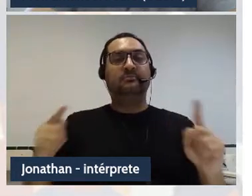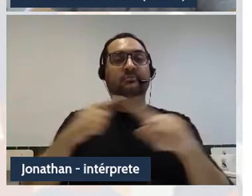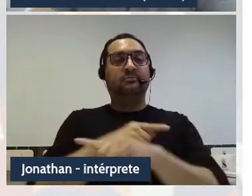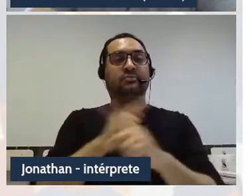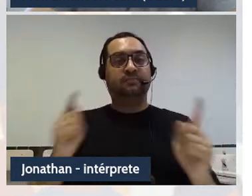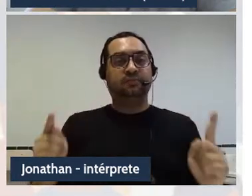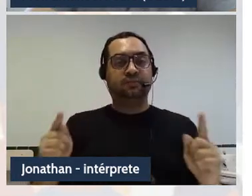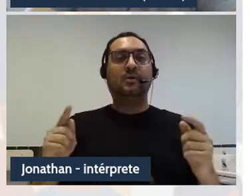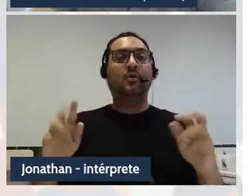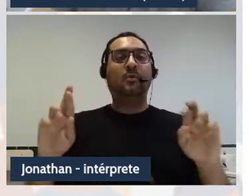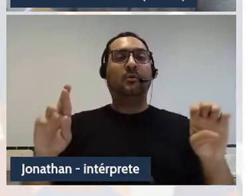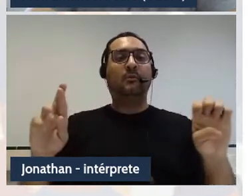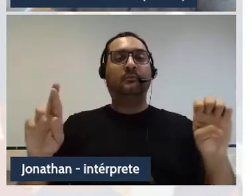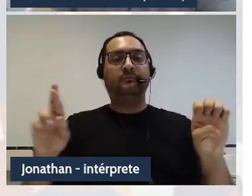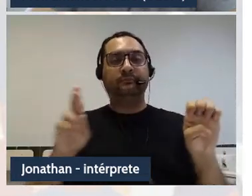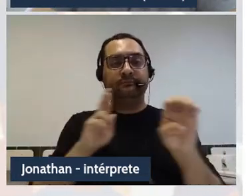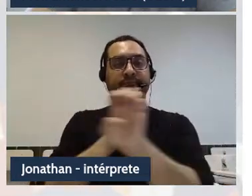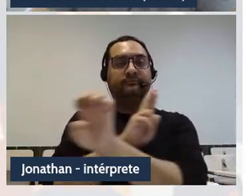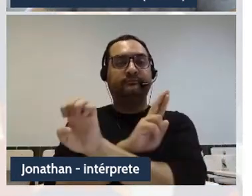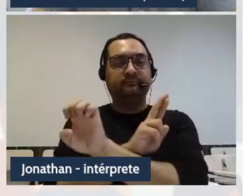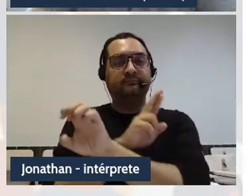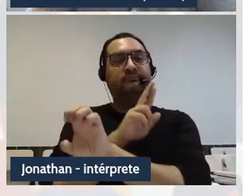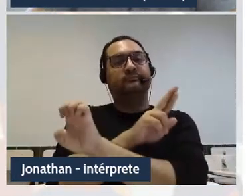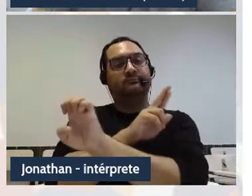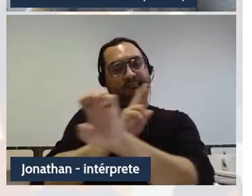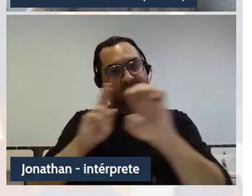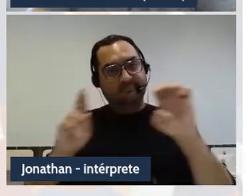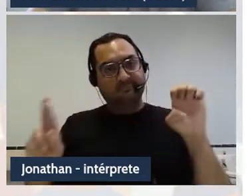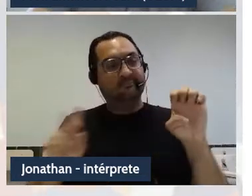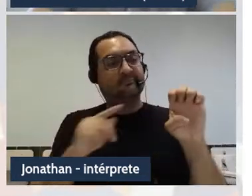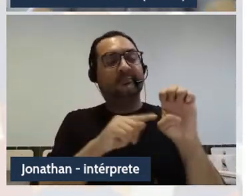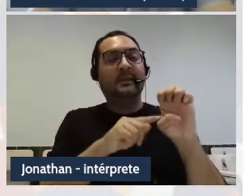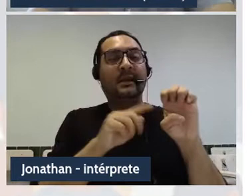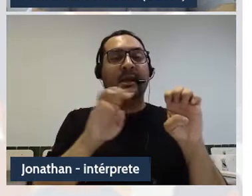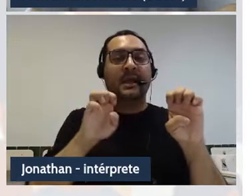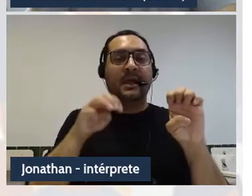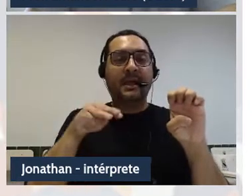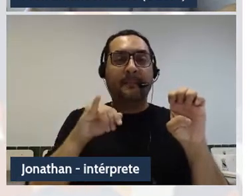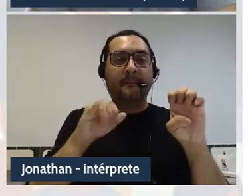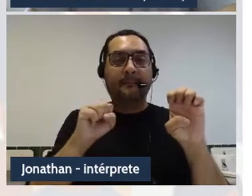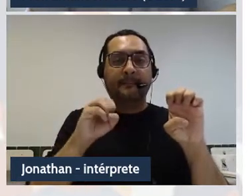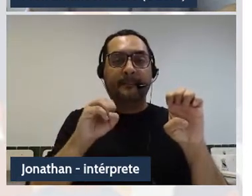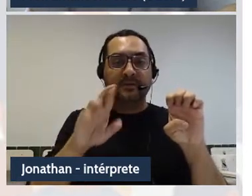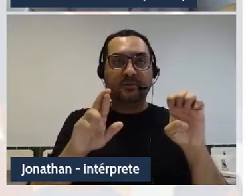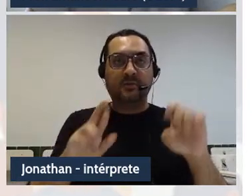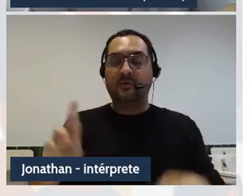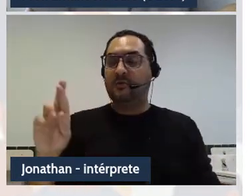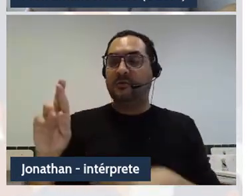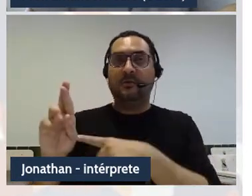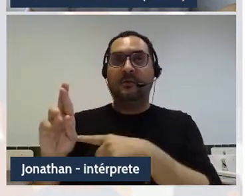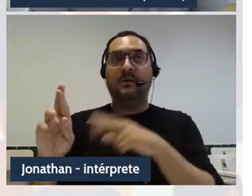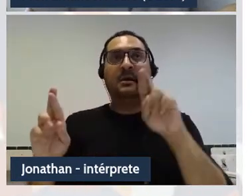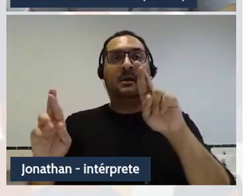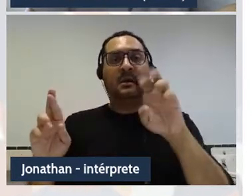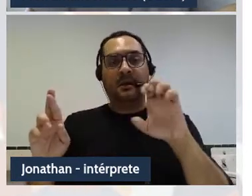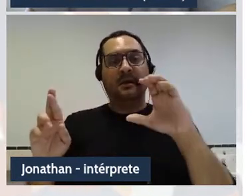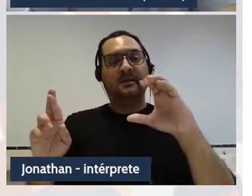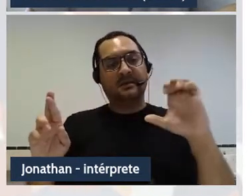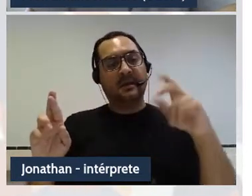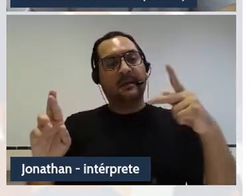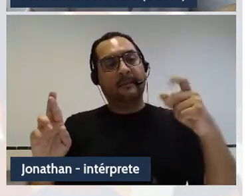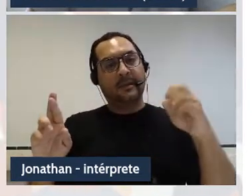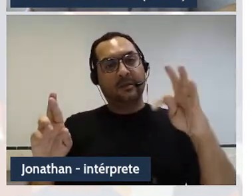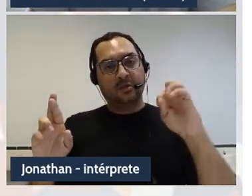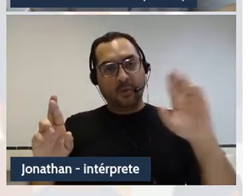reversibilidade tal como a gente encontra no próprio texto do Emile Banveniste. Ora, esse texto do Banveniste é baseado em